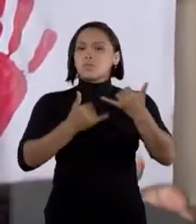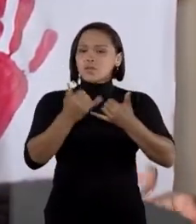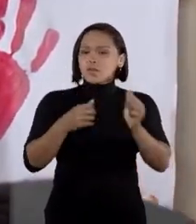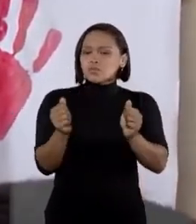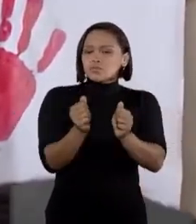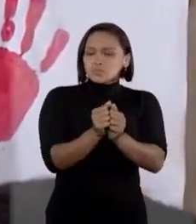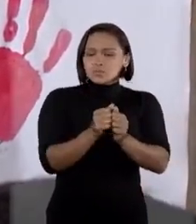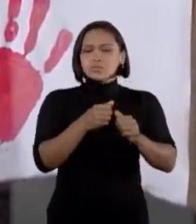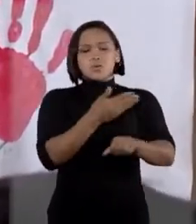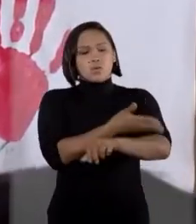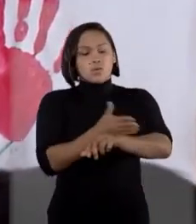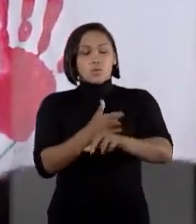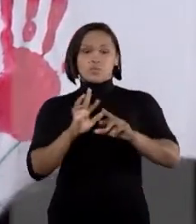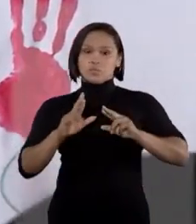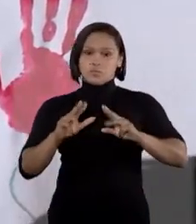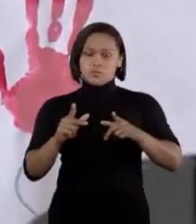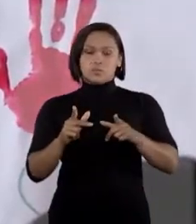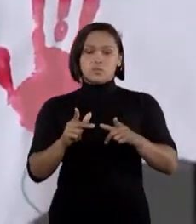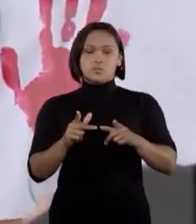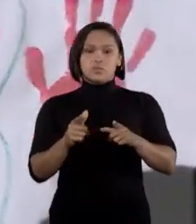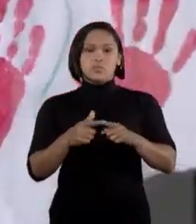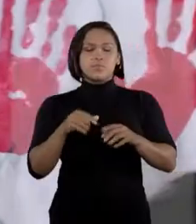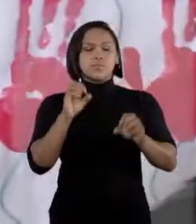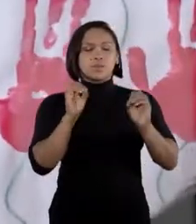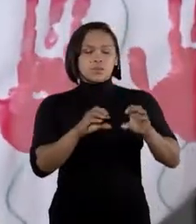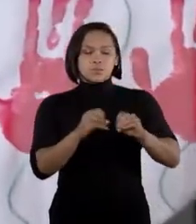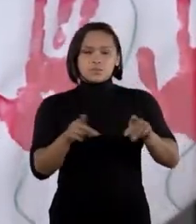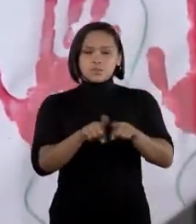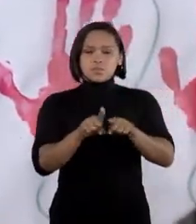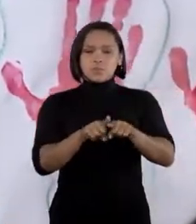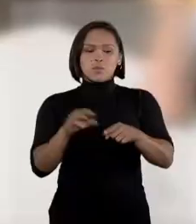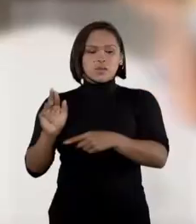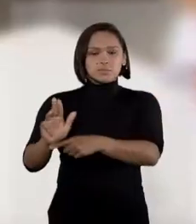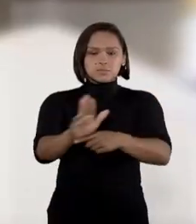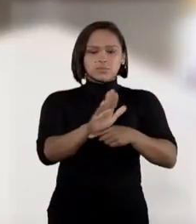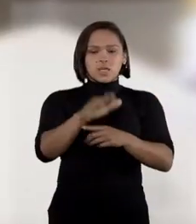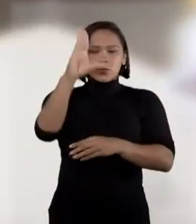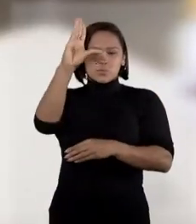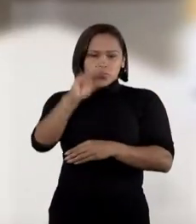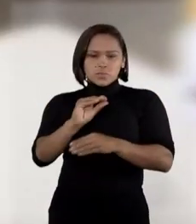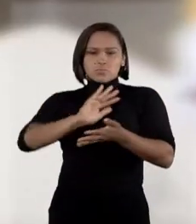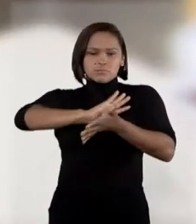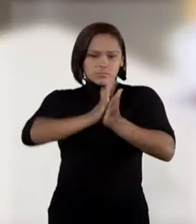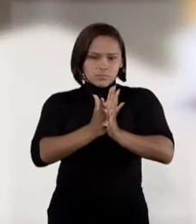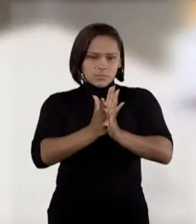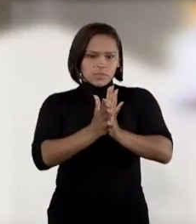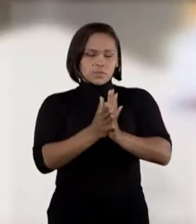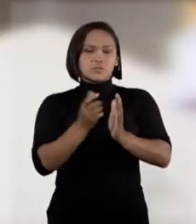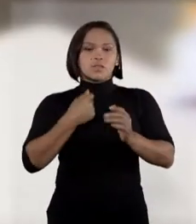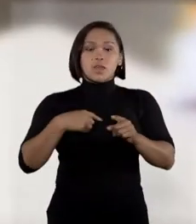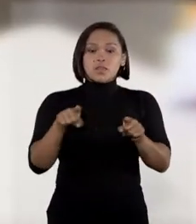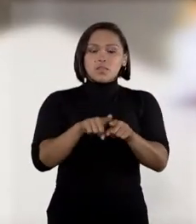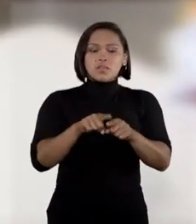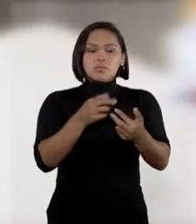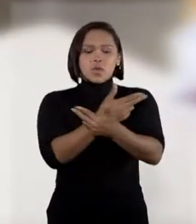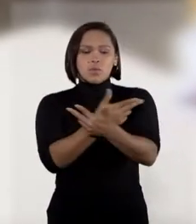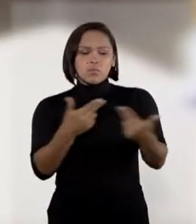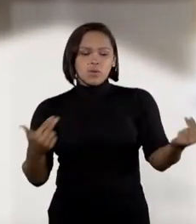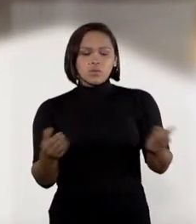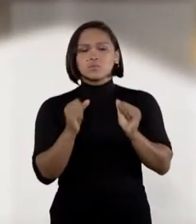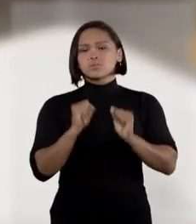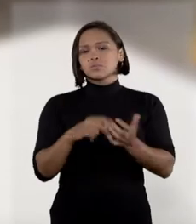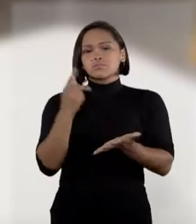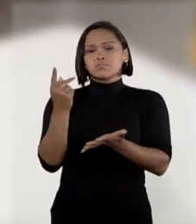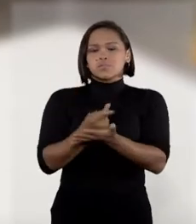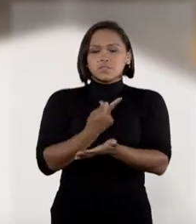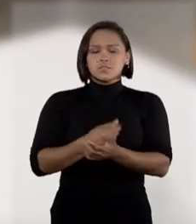comportamentos típicos, essa educação também colabora para a diminuição dos preconceitos, entre diversos outros fatores